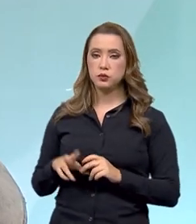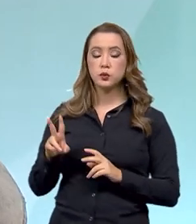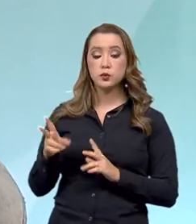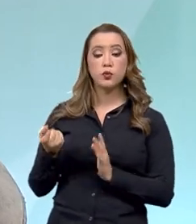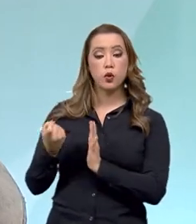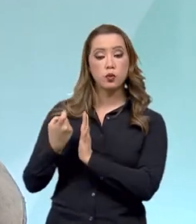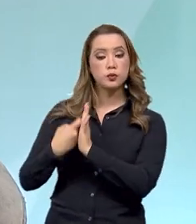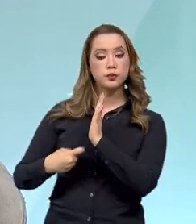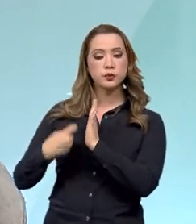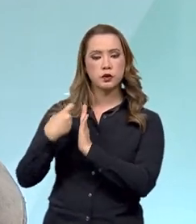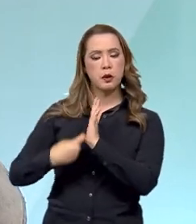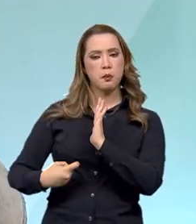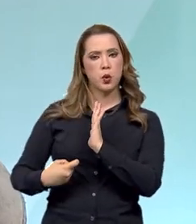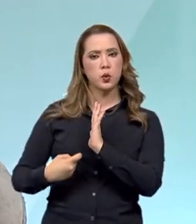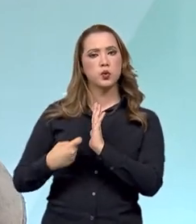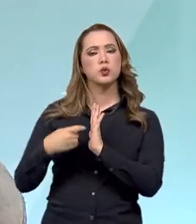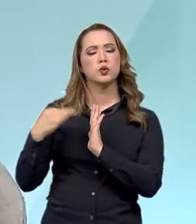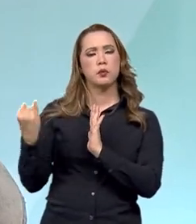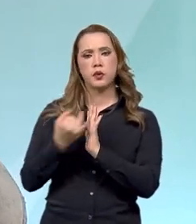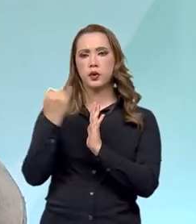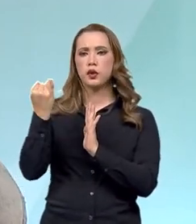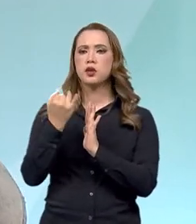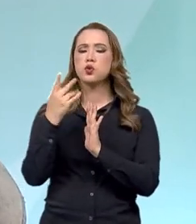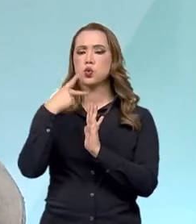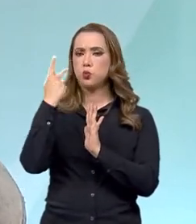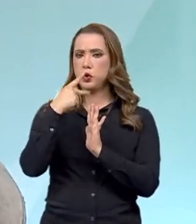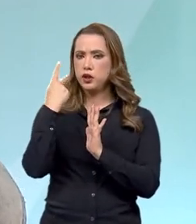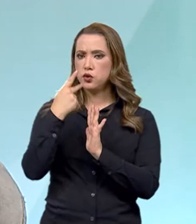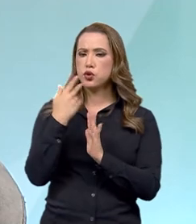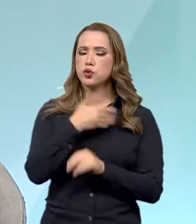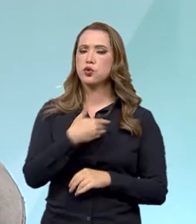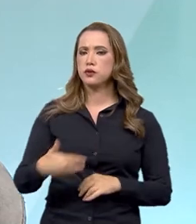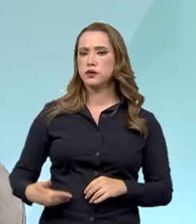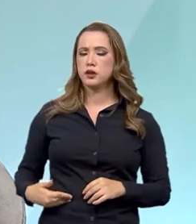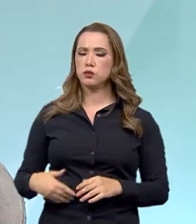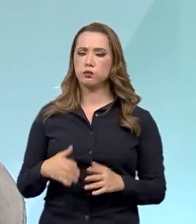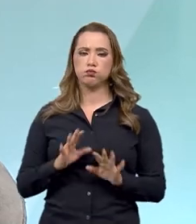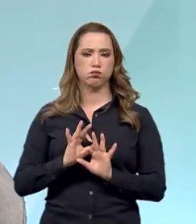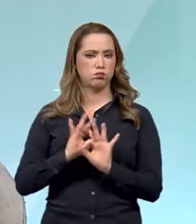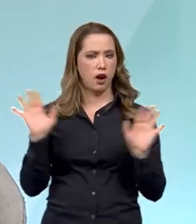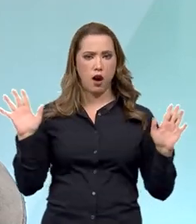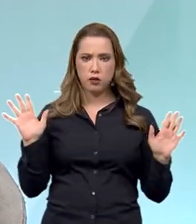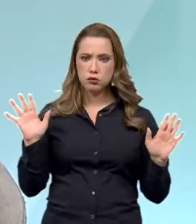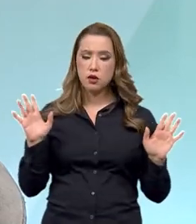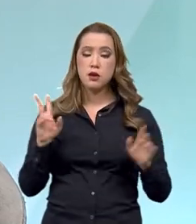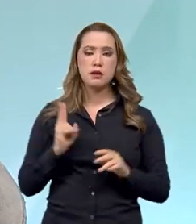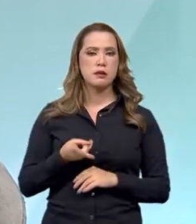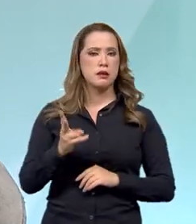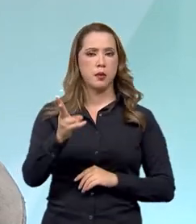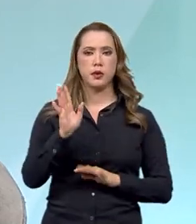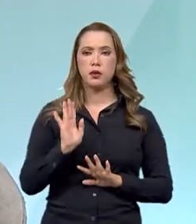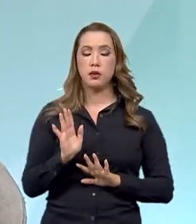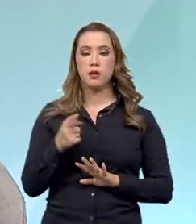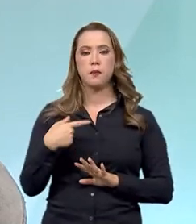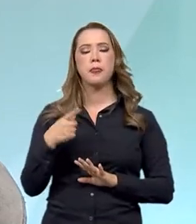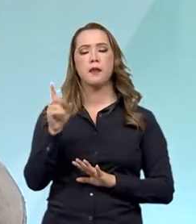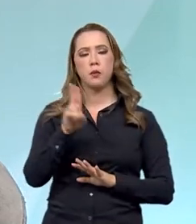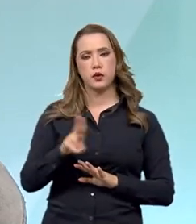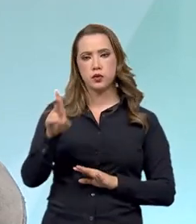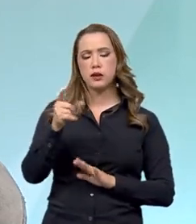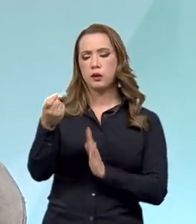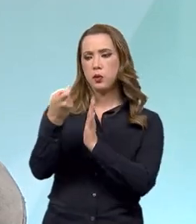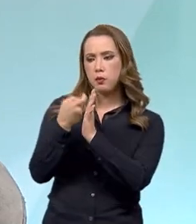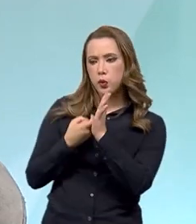A tributação é um importante instrumento de política pública, sem sombra de dúvida. Você pode usar a tributação tanto para